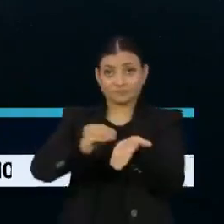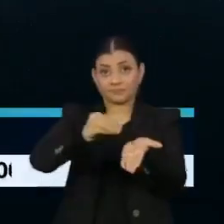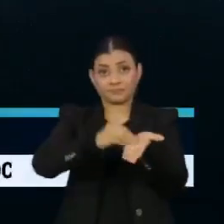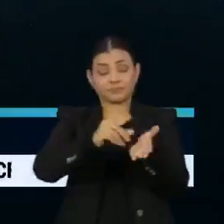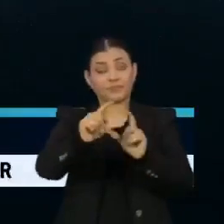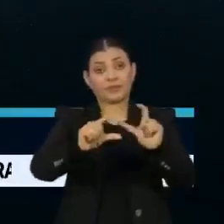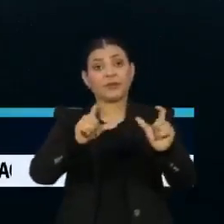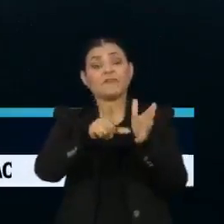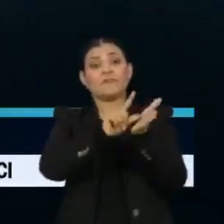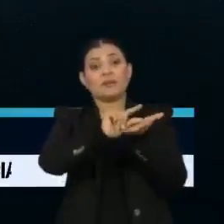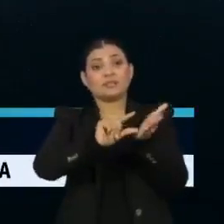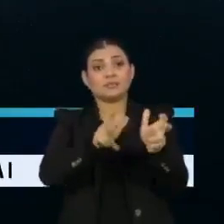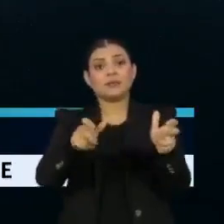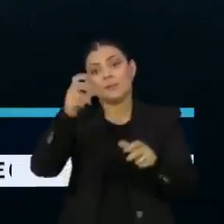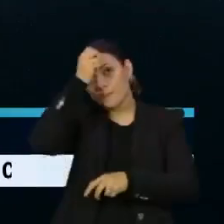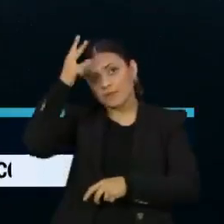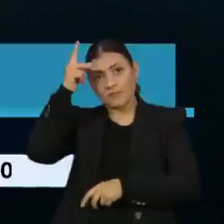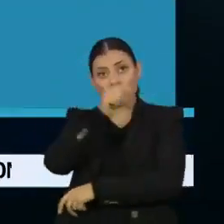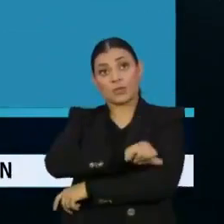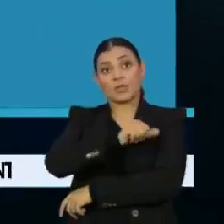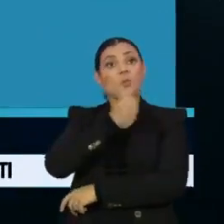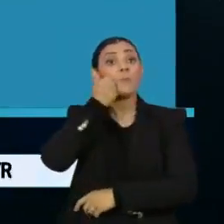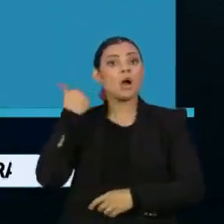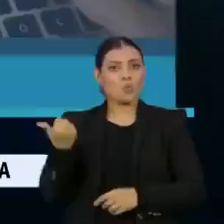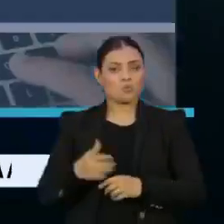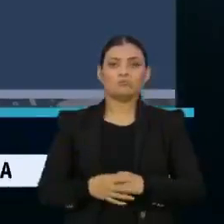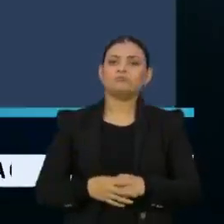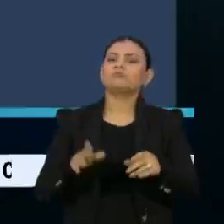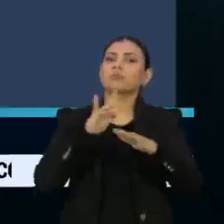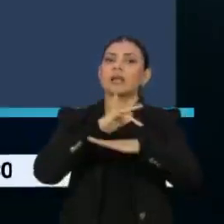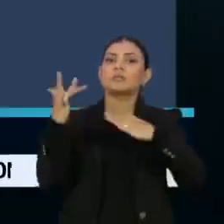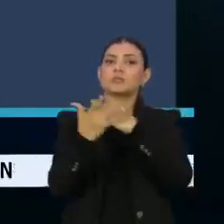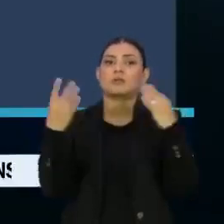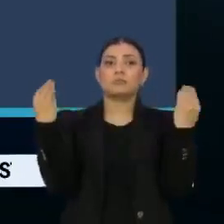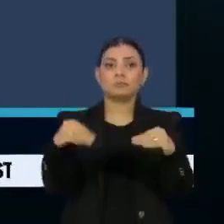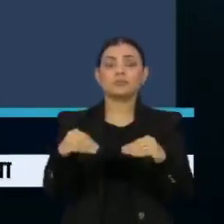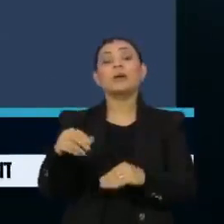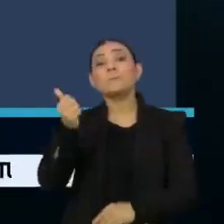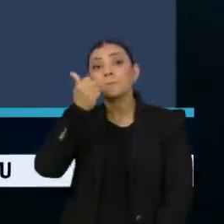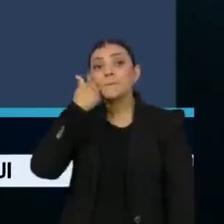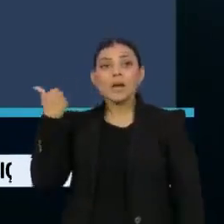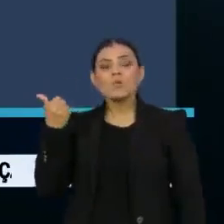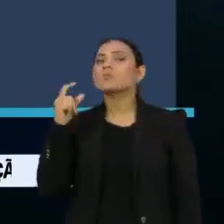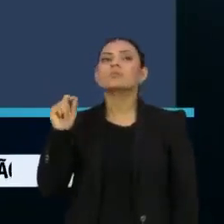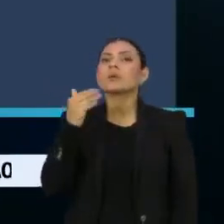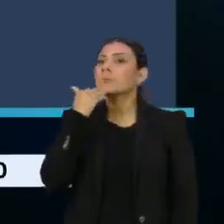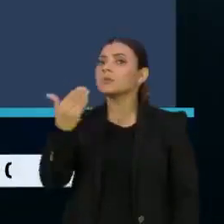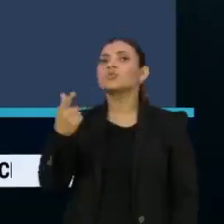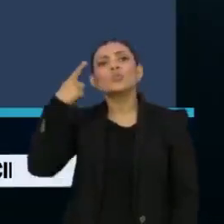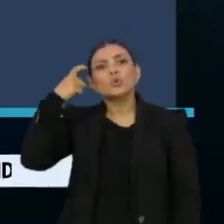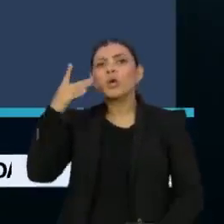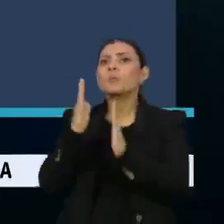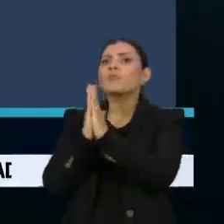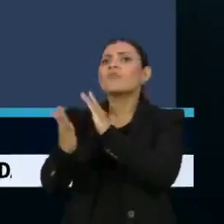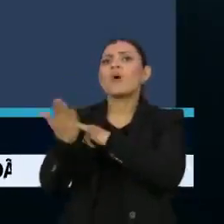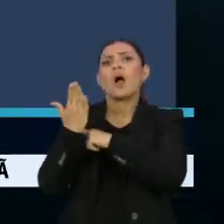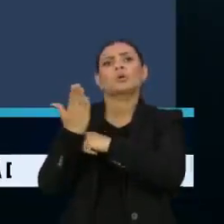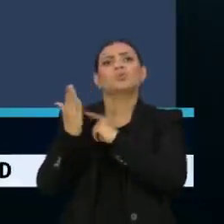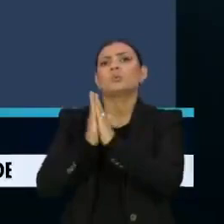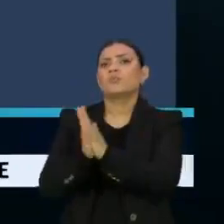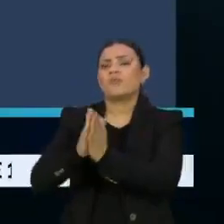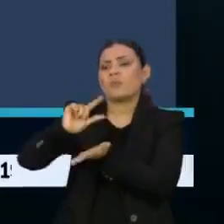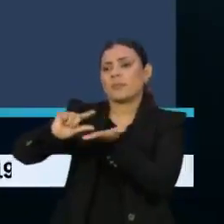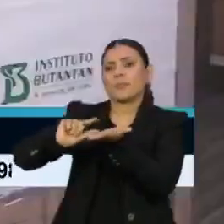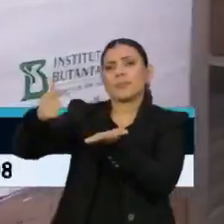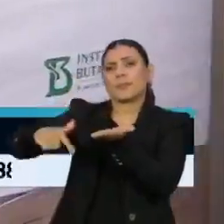vacinas foi o prefeito do Rio de Janeiro. Numa rede social, Eduardo Paes pediu a João Dória ajuda com